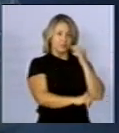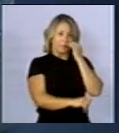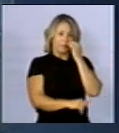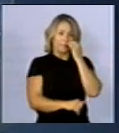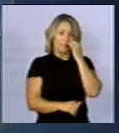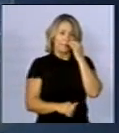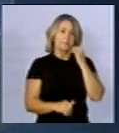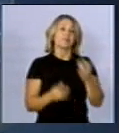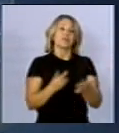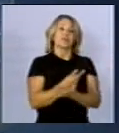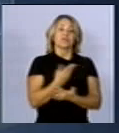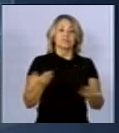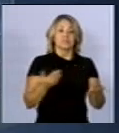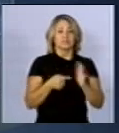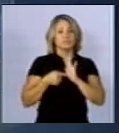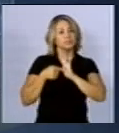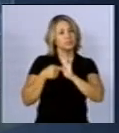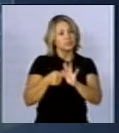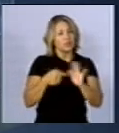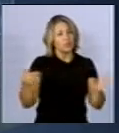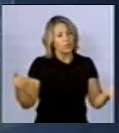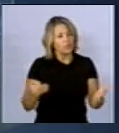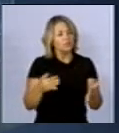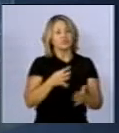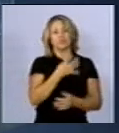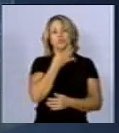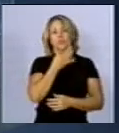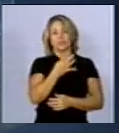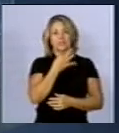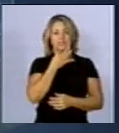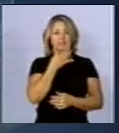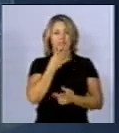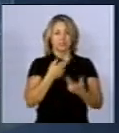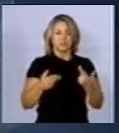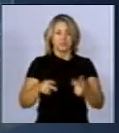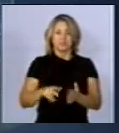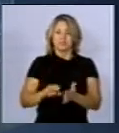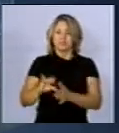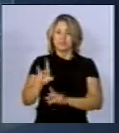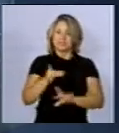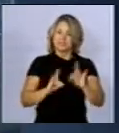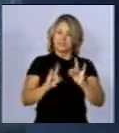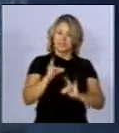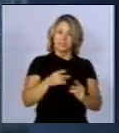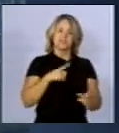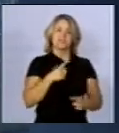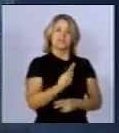Esse fato, quer eu queria enfatizar que esse fato, hoje em dia, é reconhecido na comunidade científica. Eu trago duas